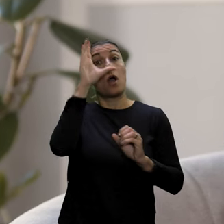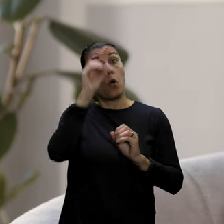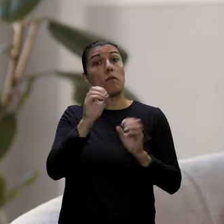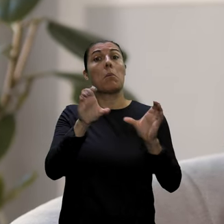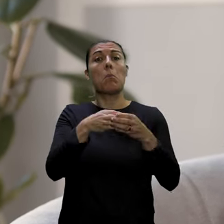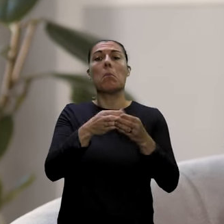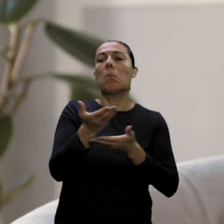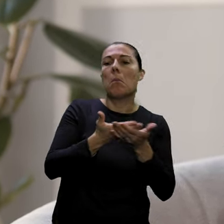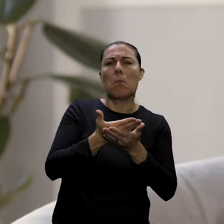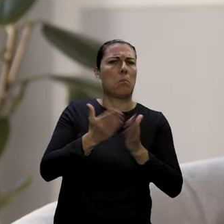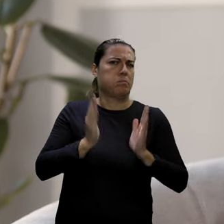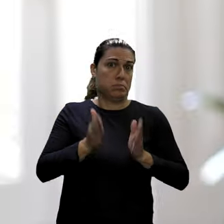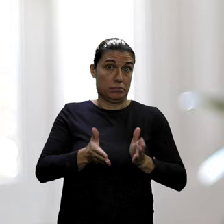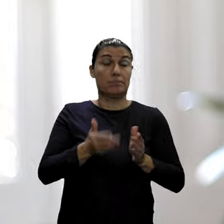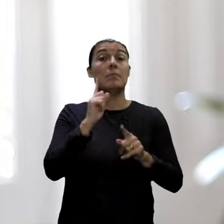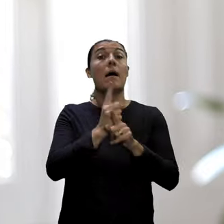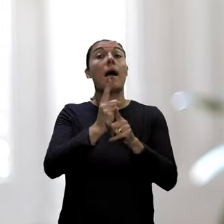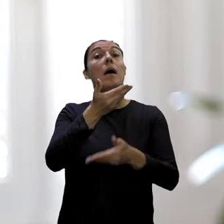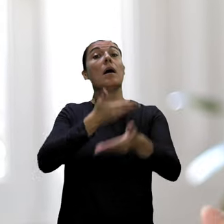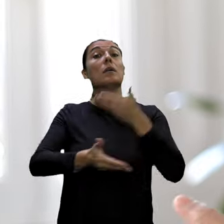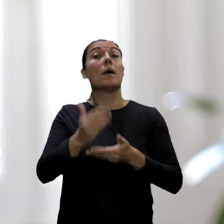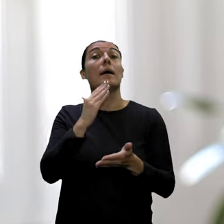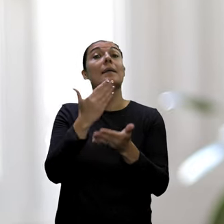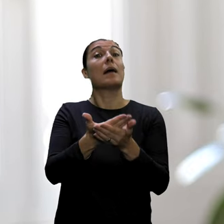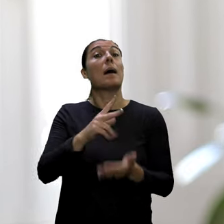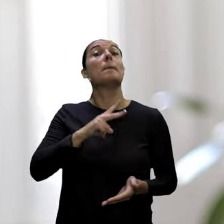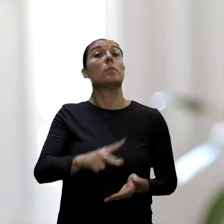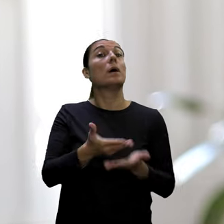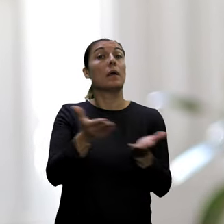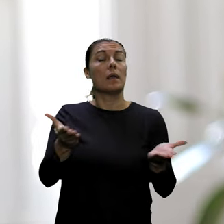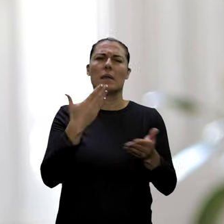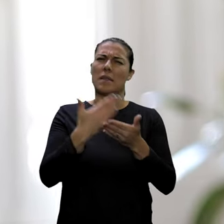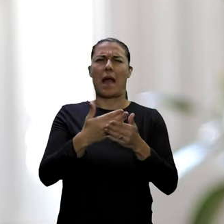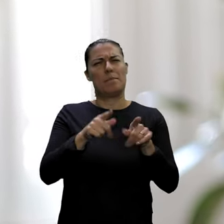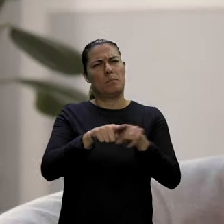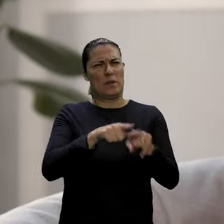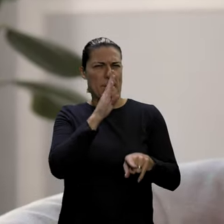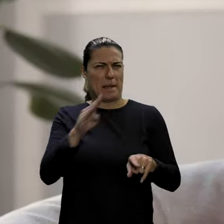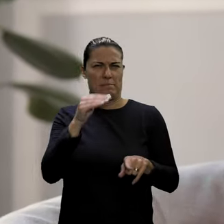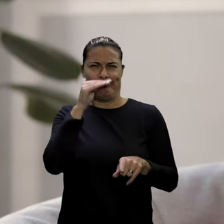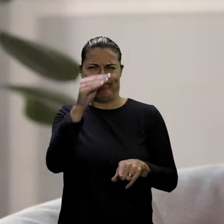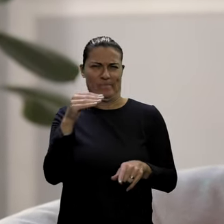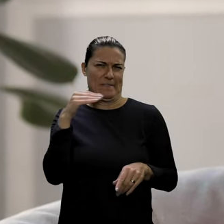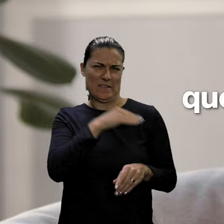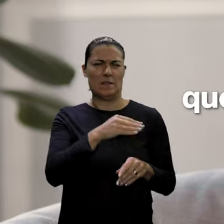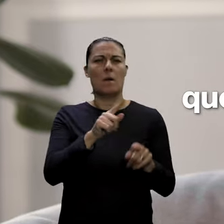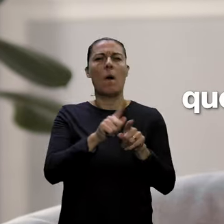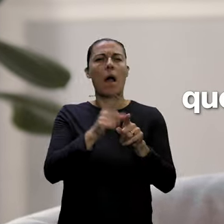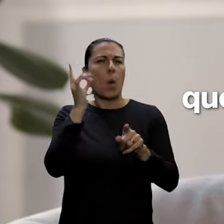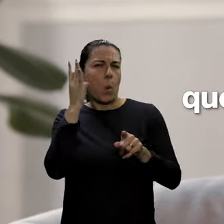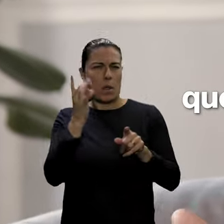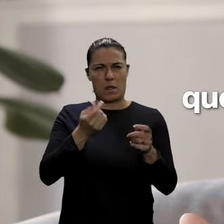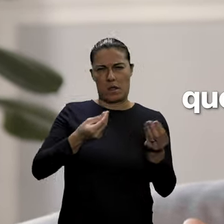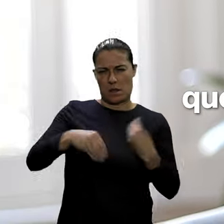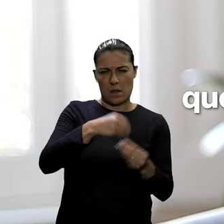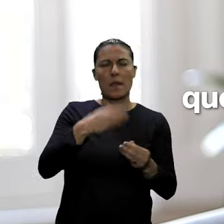necessidade de negociações. E aquilo que devolveu ao país foi uma política arrogante, foi uma política de truques que não resolveu